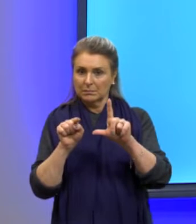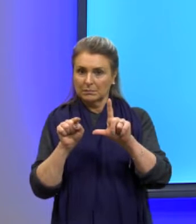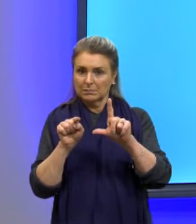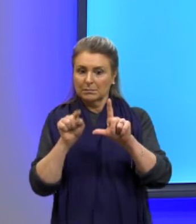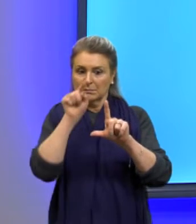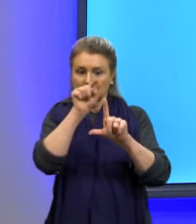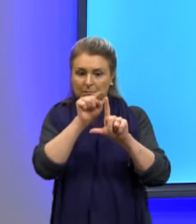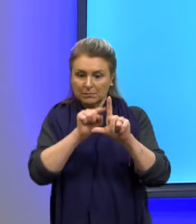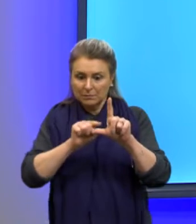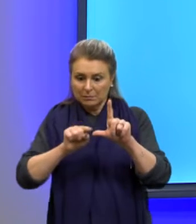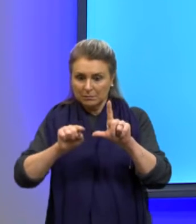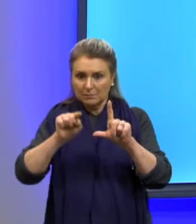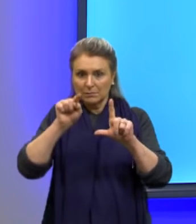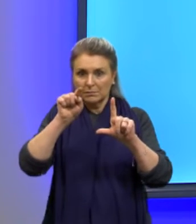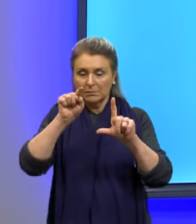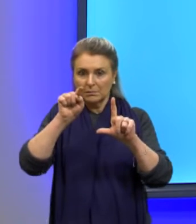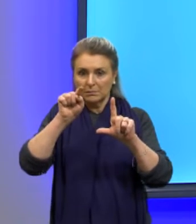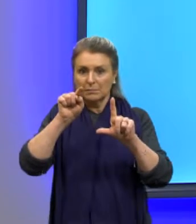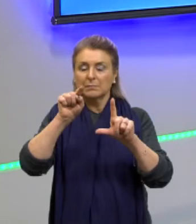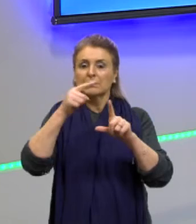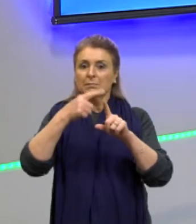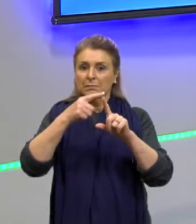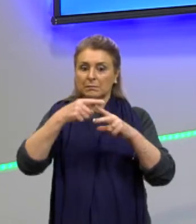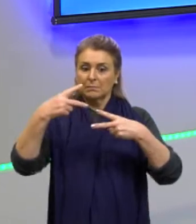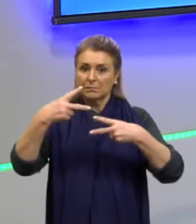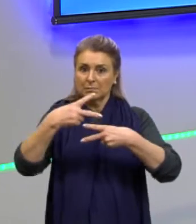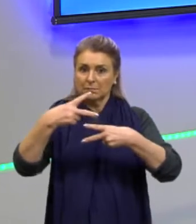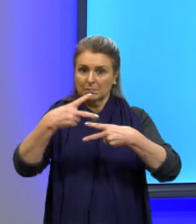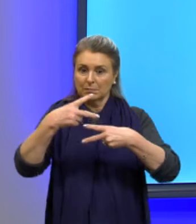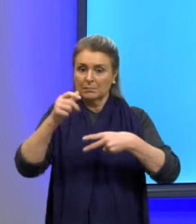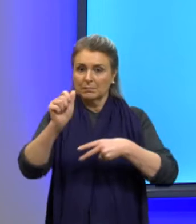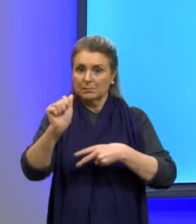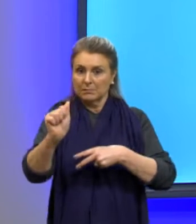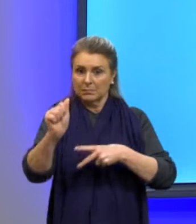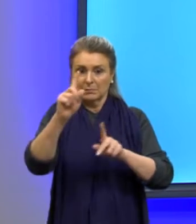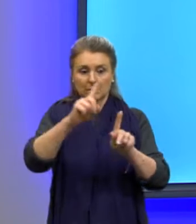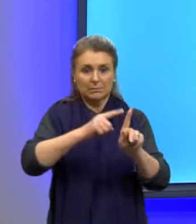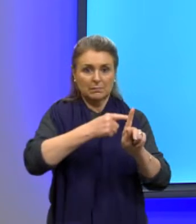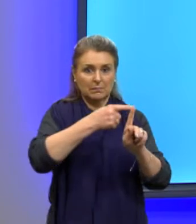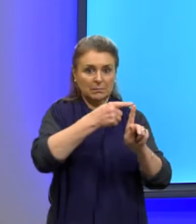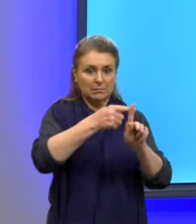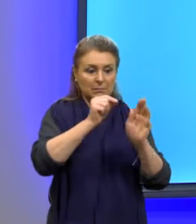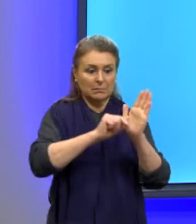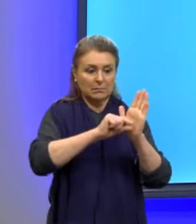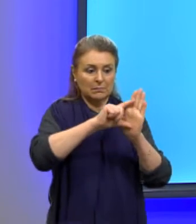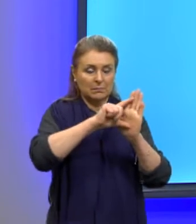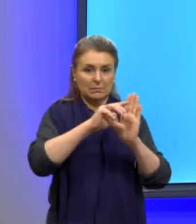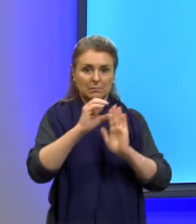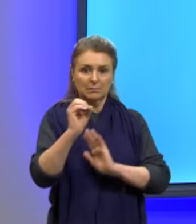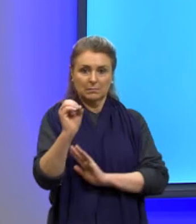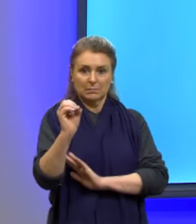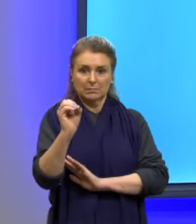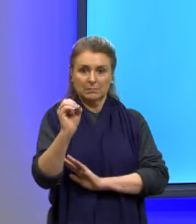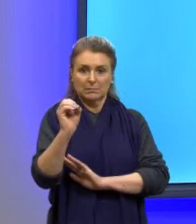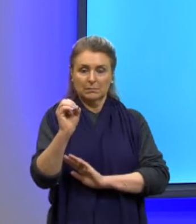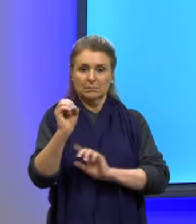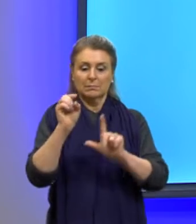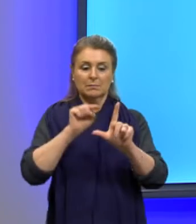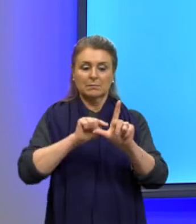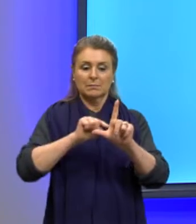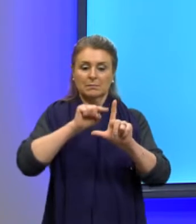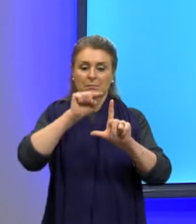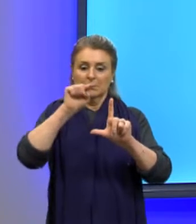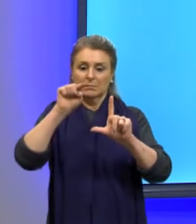está voltada para cima, é porque o coeficiente A é positivo, é maior que zero. Se ela está